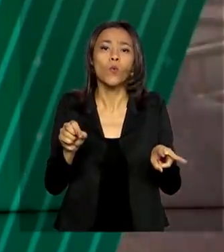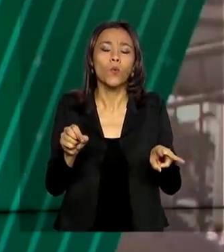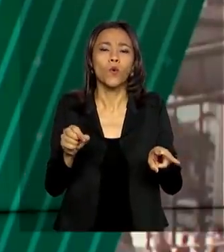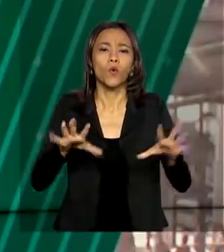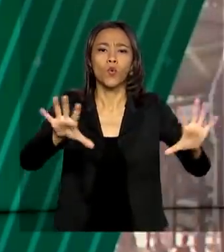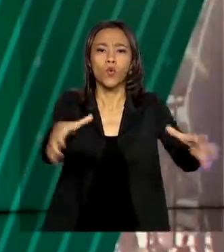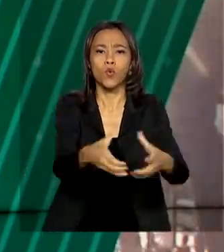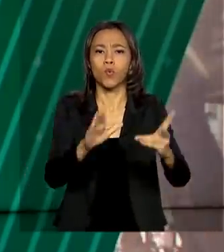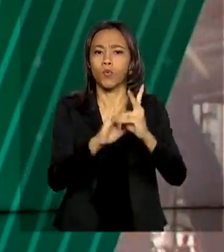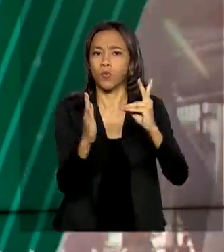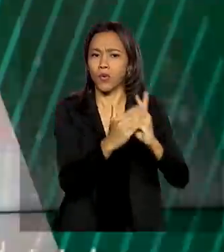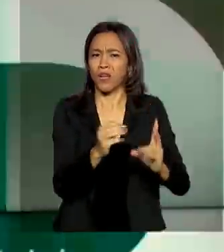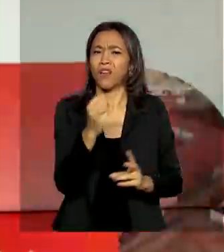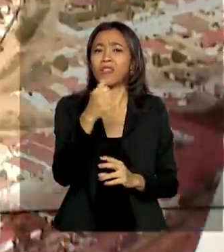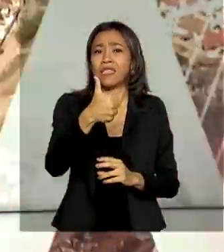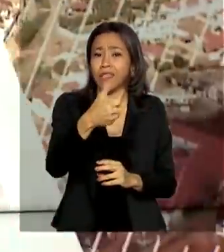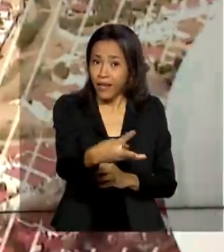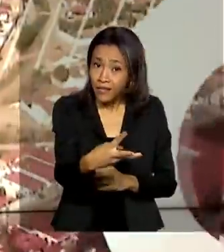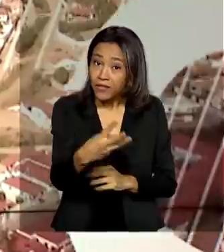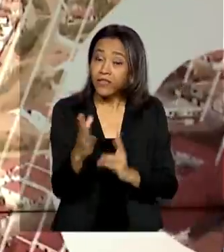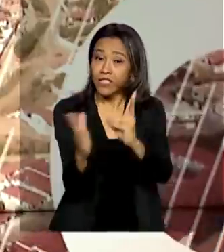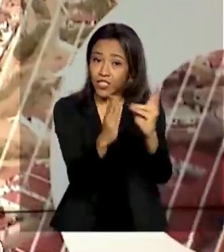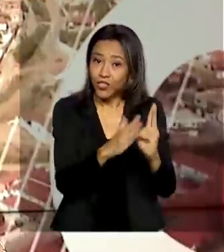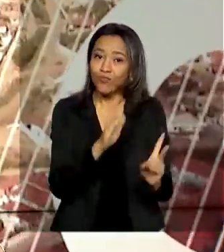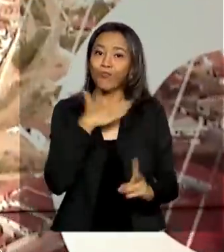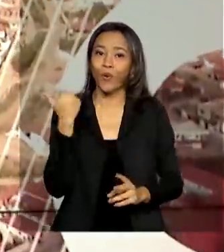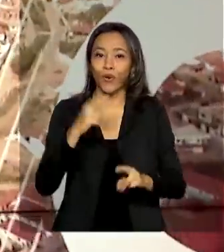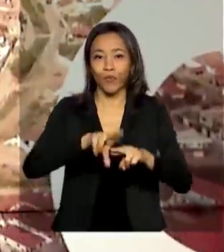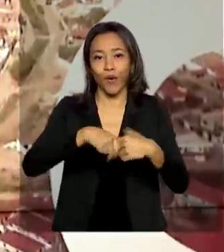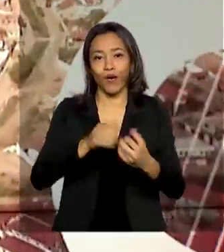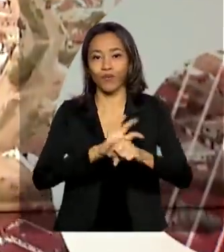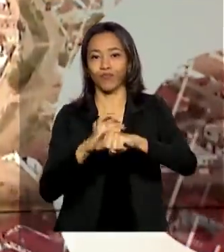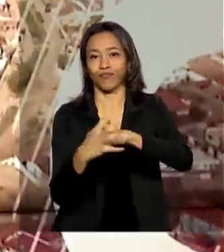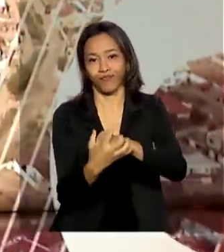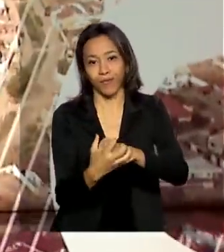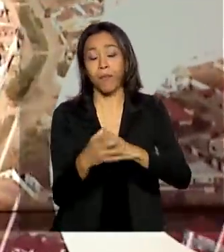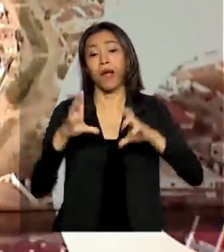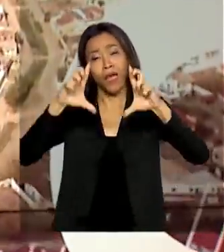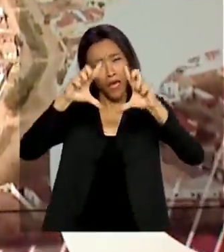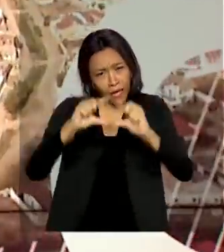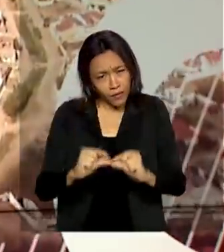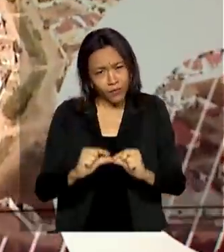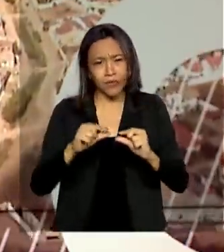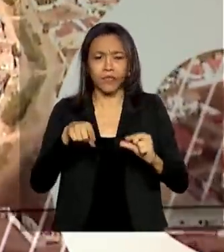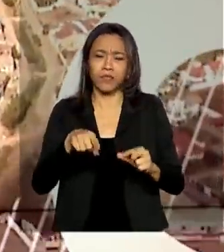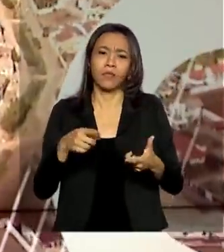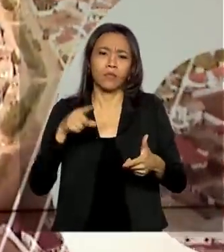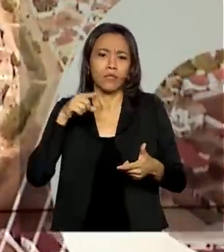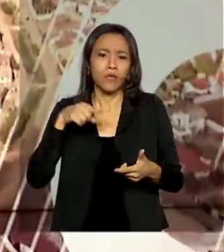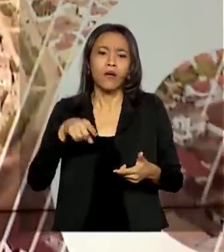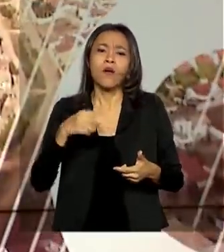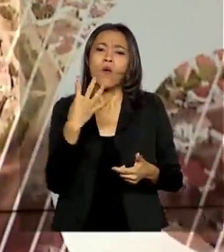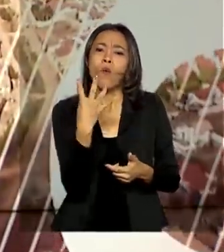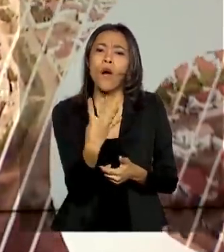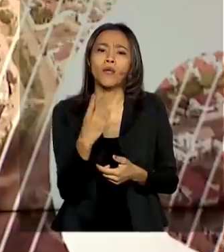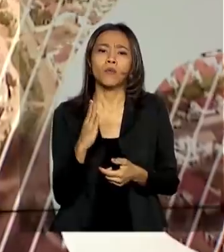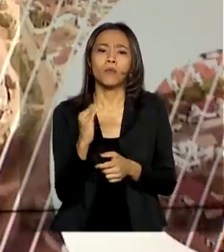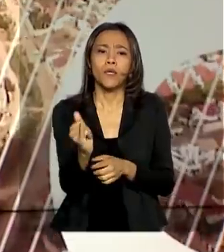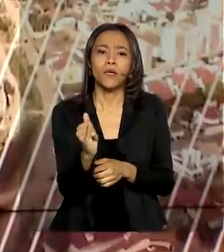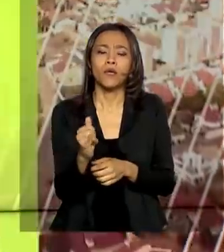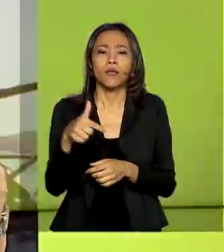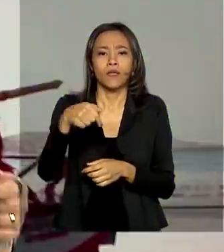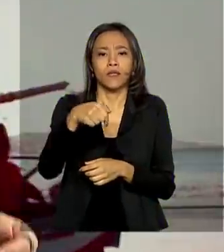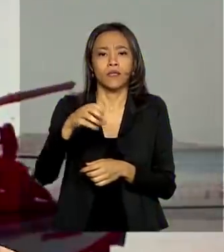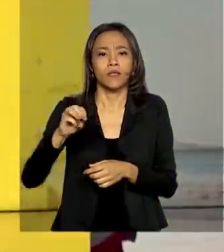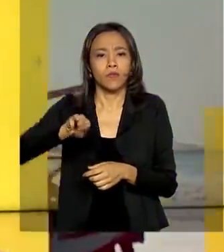Treze índios morreram pelo coronavírus. Para minimizar os impactos da doença, foram anunciados 4 bilhões e 700 milhões